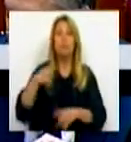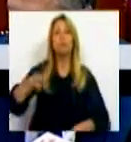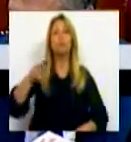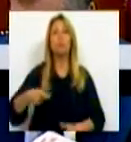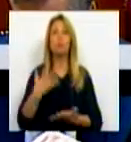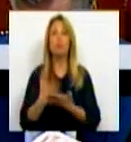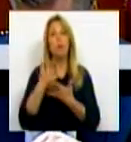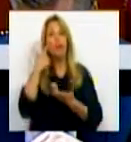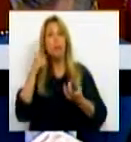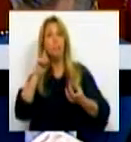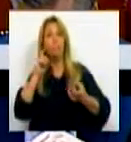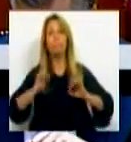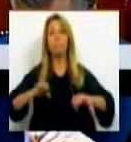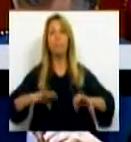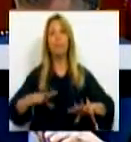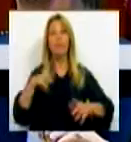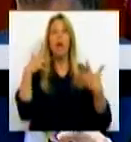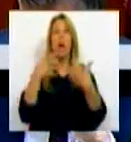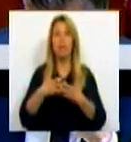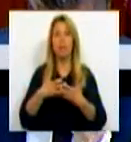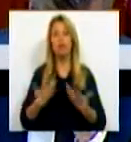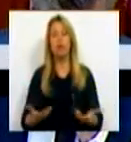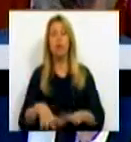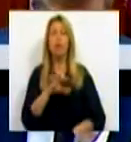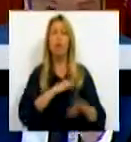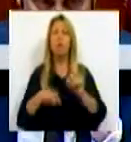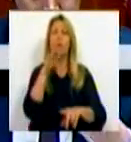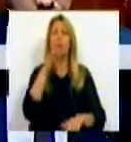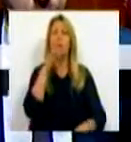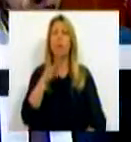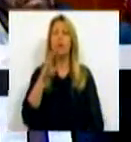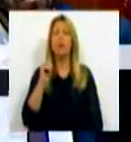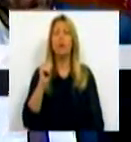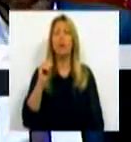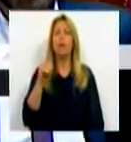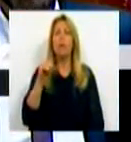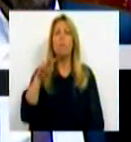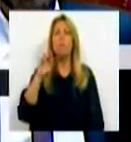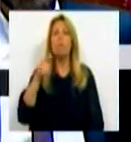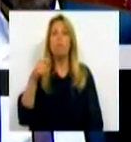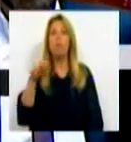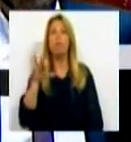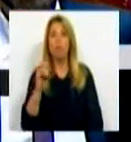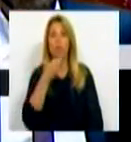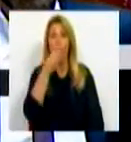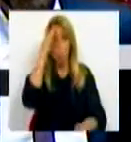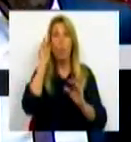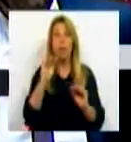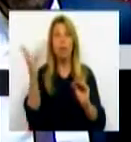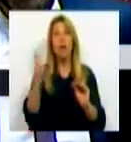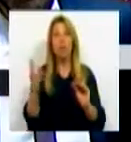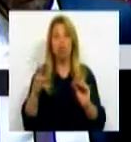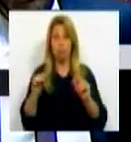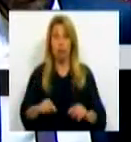prevenção de acidentes. O Sr. Deputado Luís Monteiro falava-nos no ensino artístico, já o debatemos nesta casa, e efetivamente